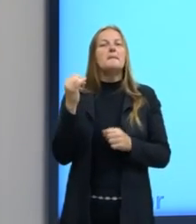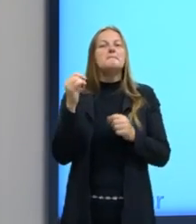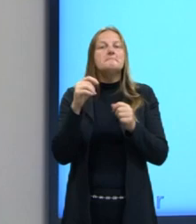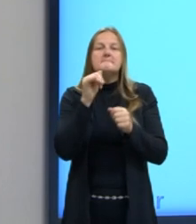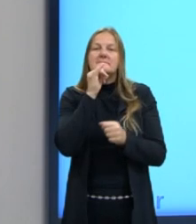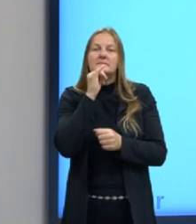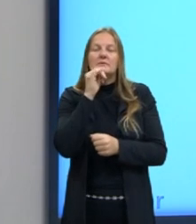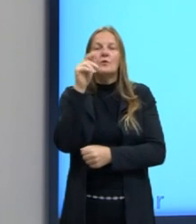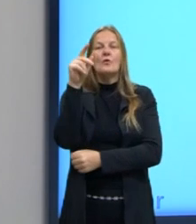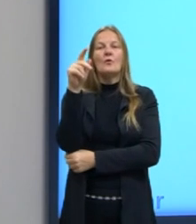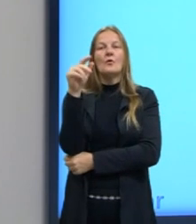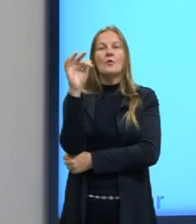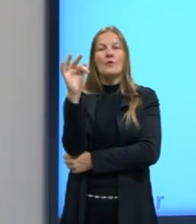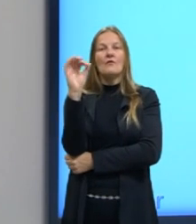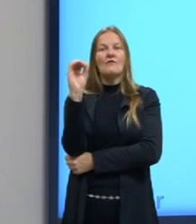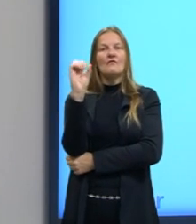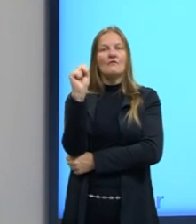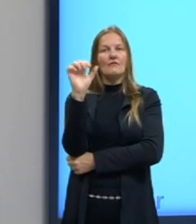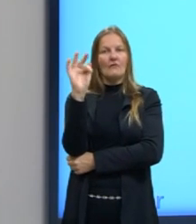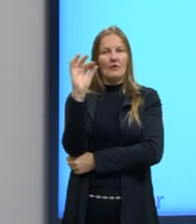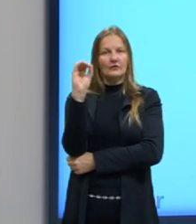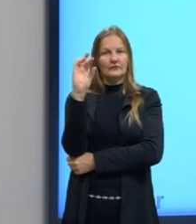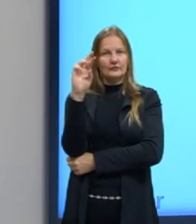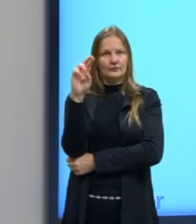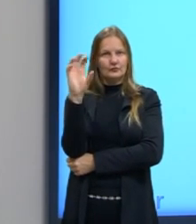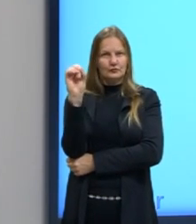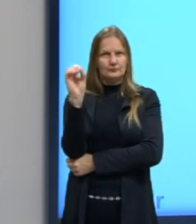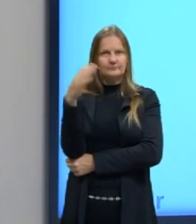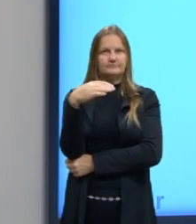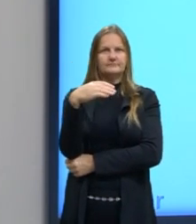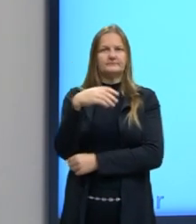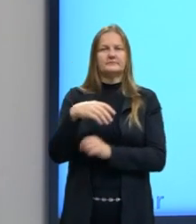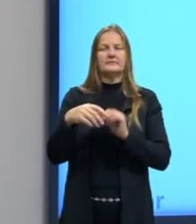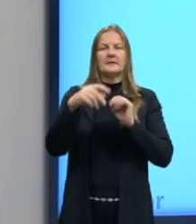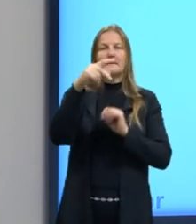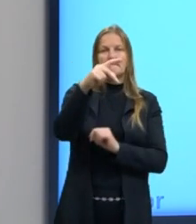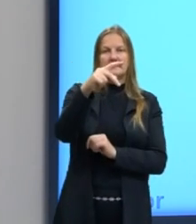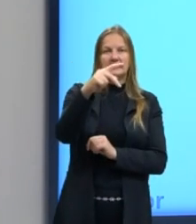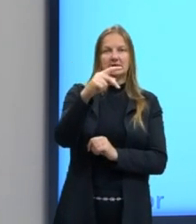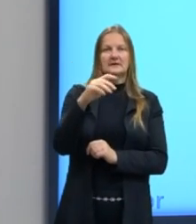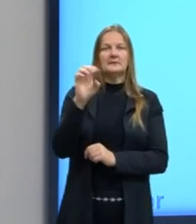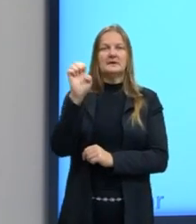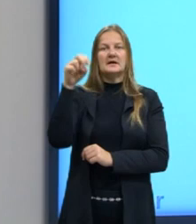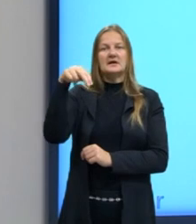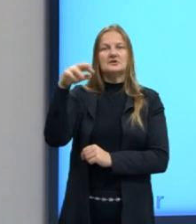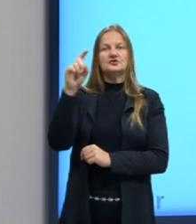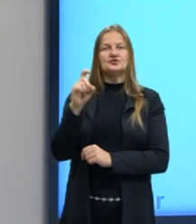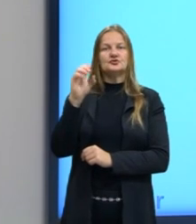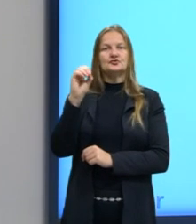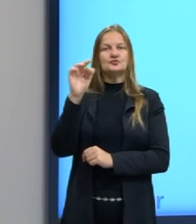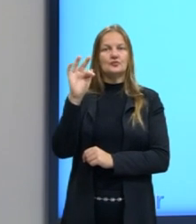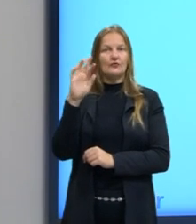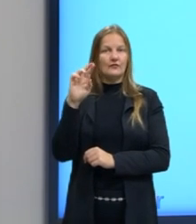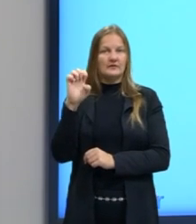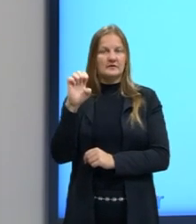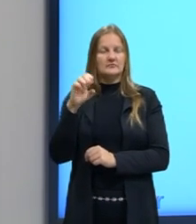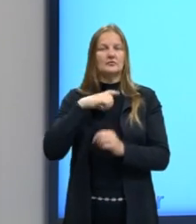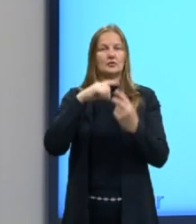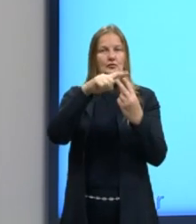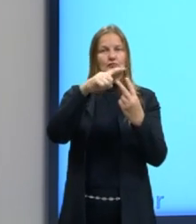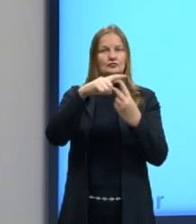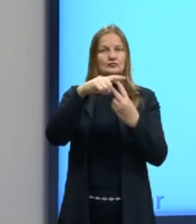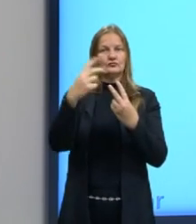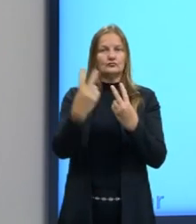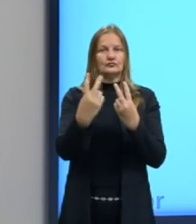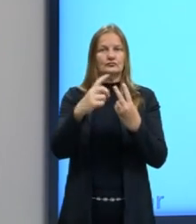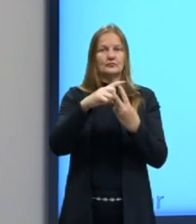e com enxofre. Então, esses dois átomos, símbolo P e S, eles têm a capacidade de ter